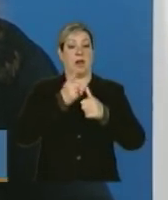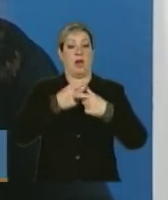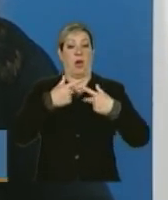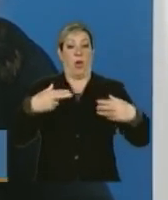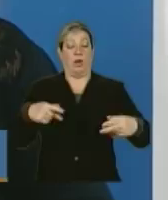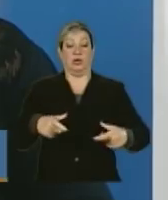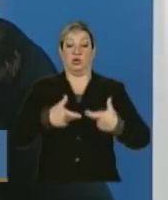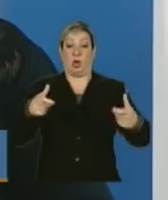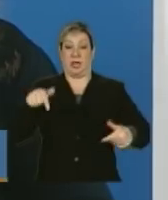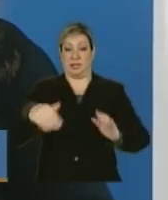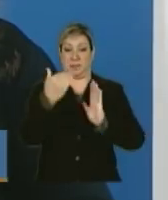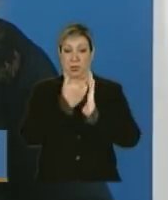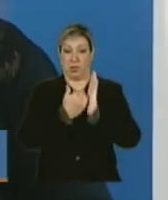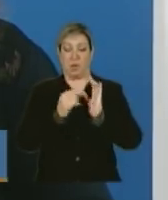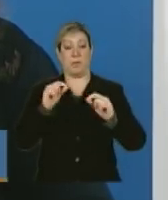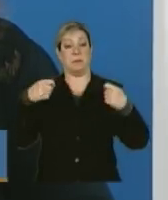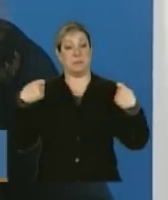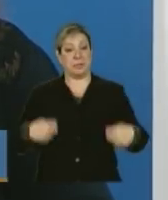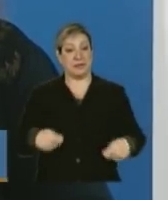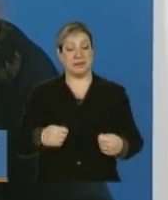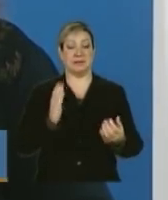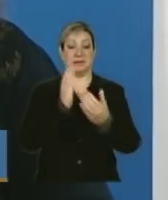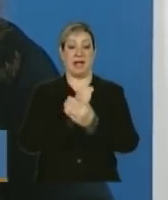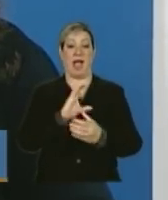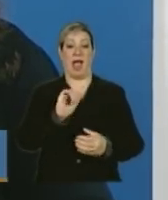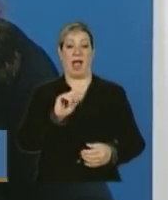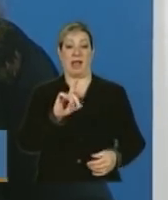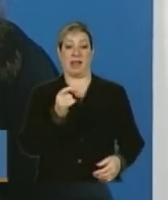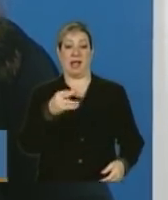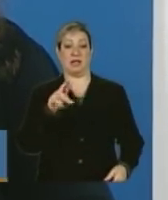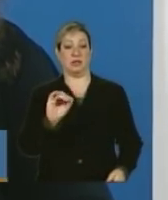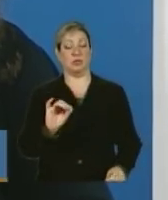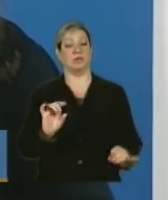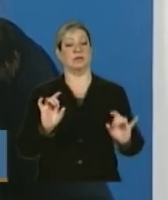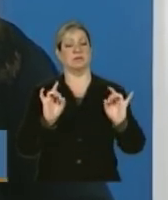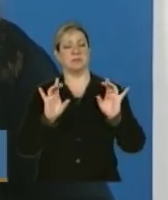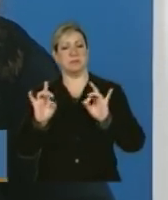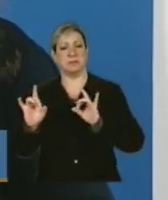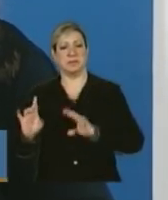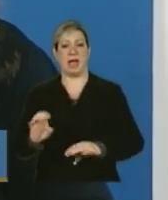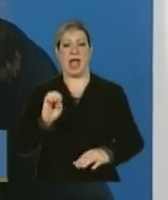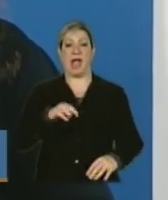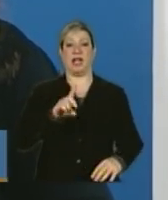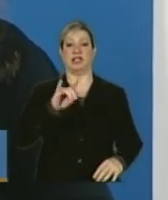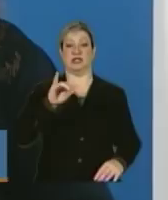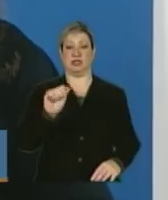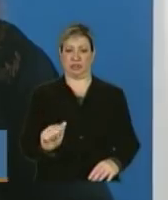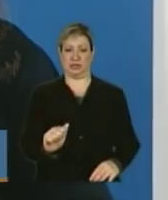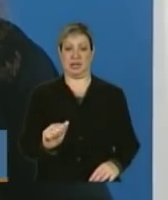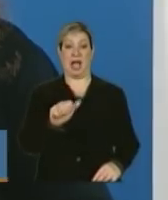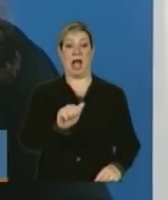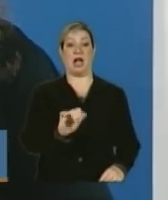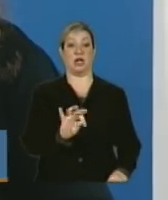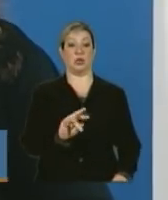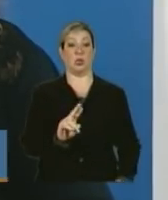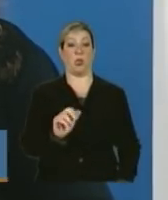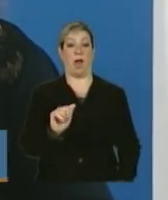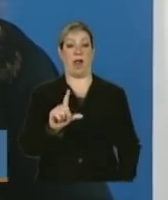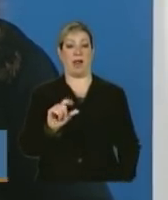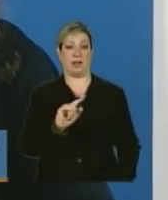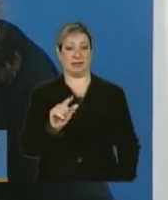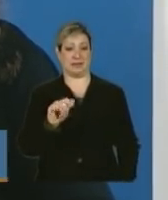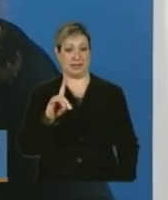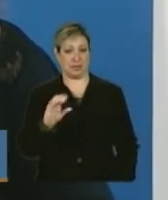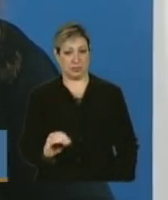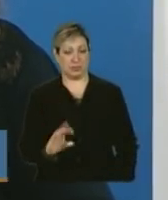Sem Miséria é que a gente esteja com o cadastro em dia, atualizado e com todas as famílias de baixa renda cadastradas, prioritariamente